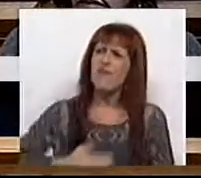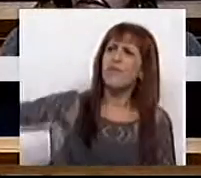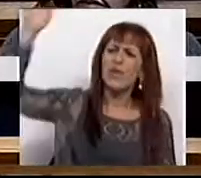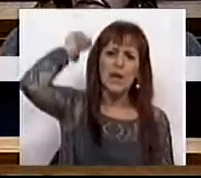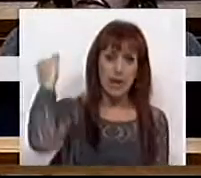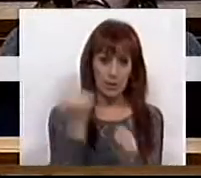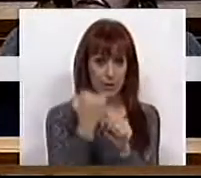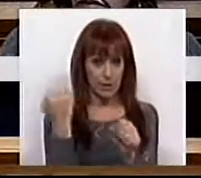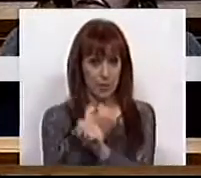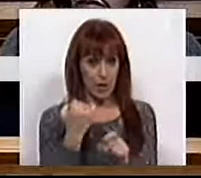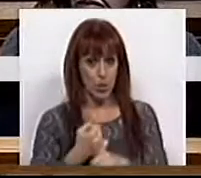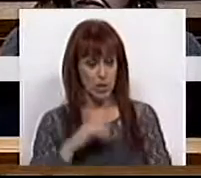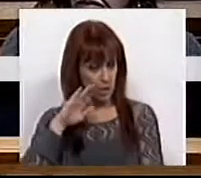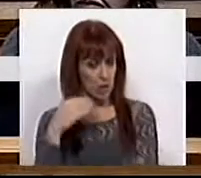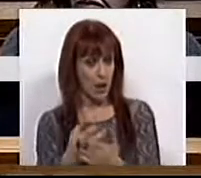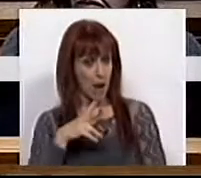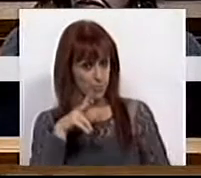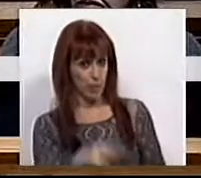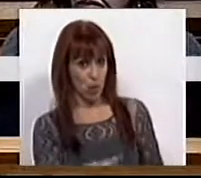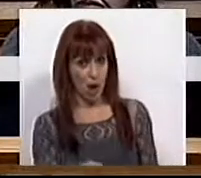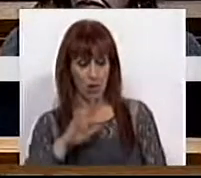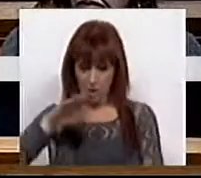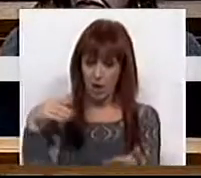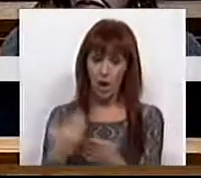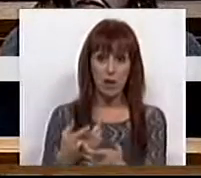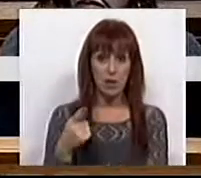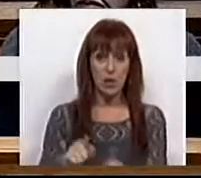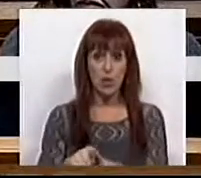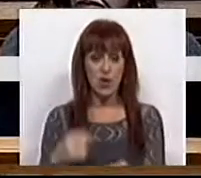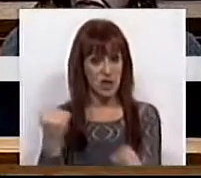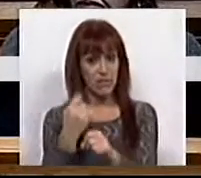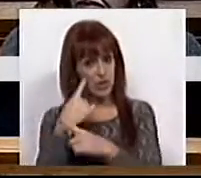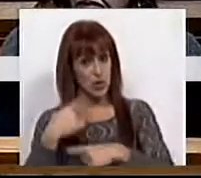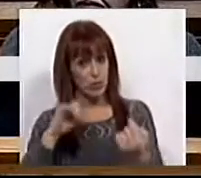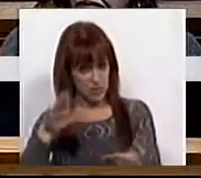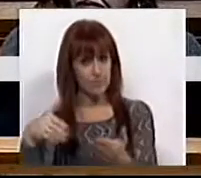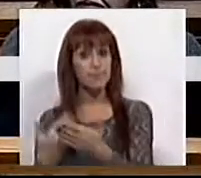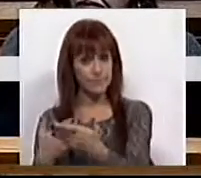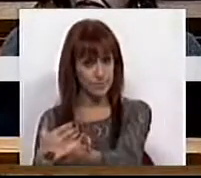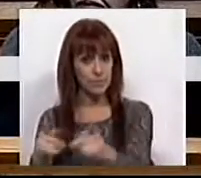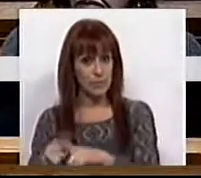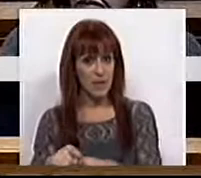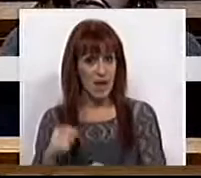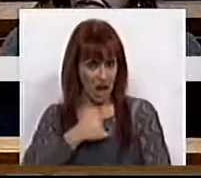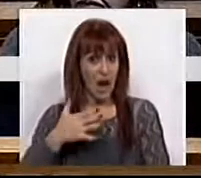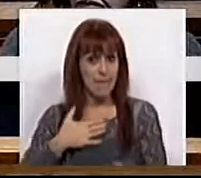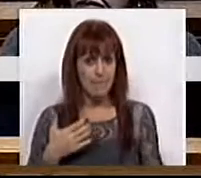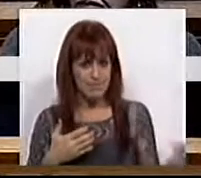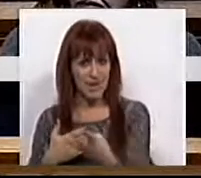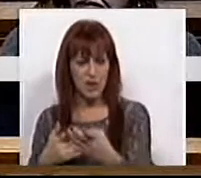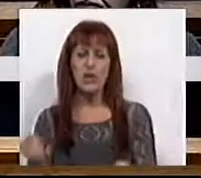de trabalho dedicado ao país, dedicado a serviços públicos, dedicado às empresas.